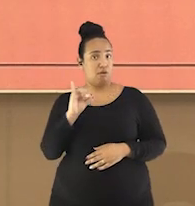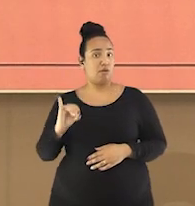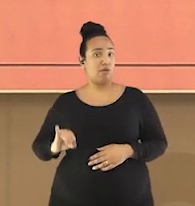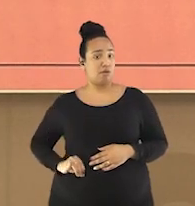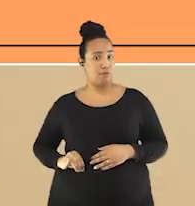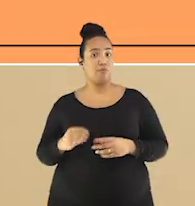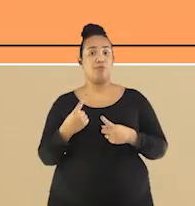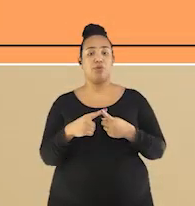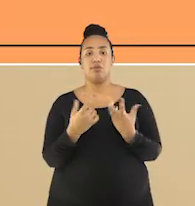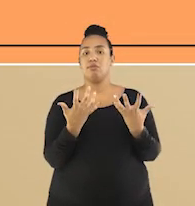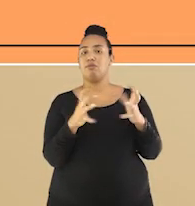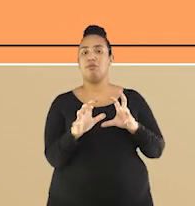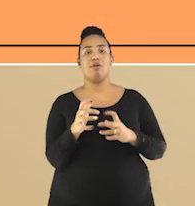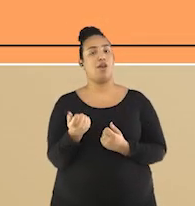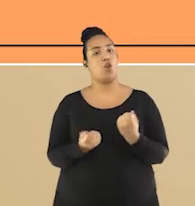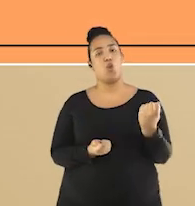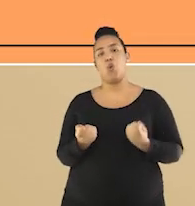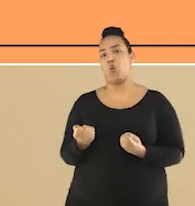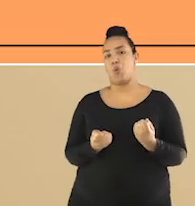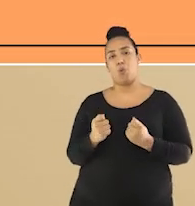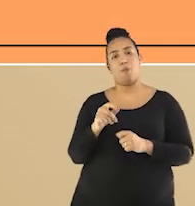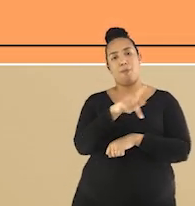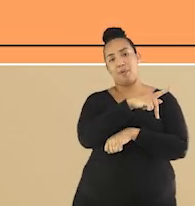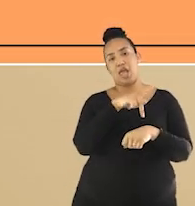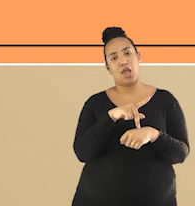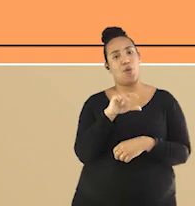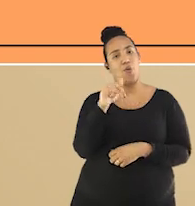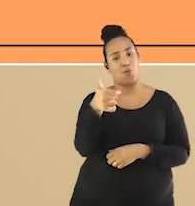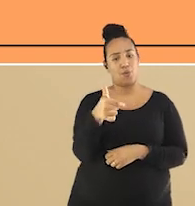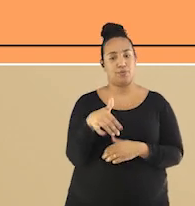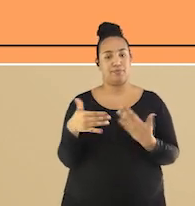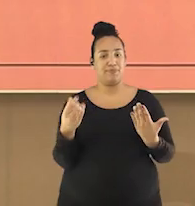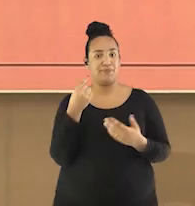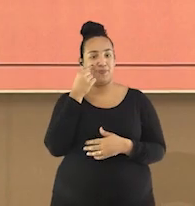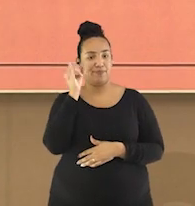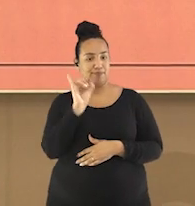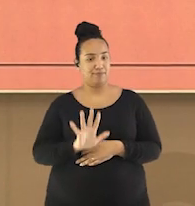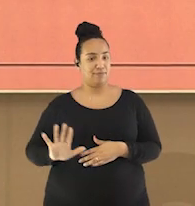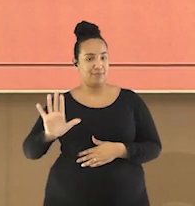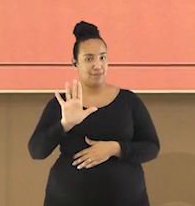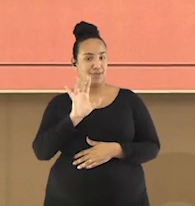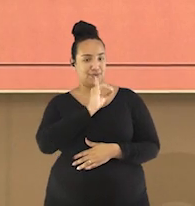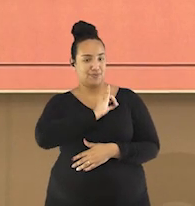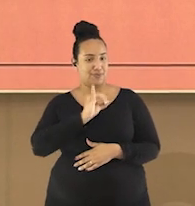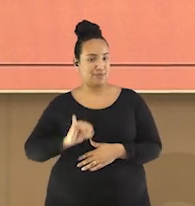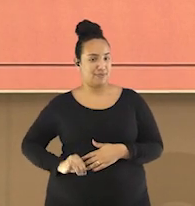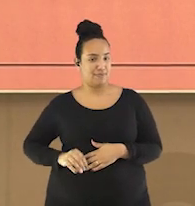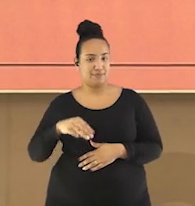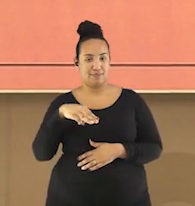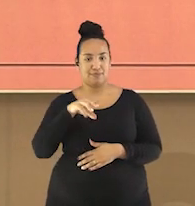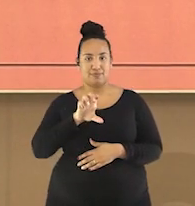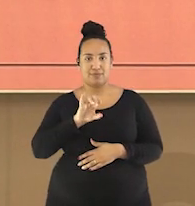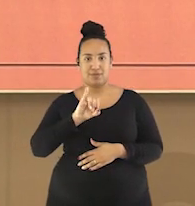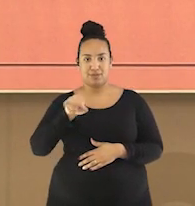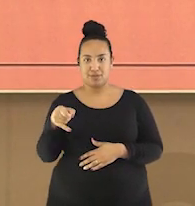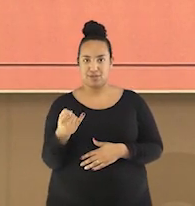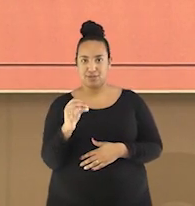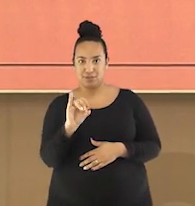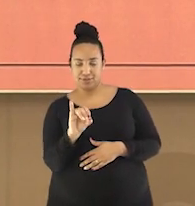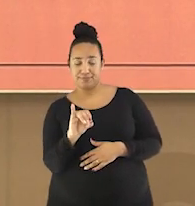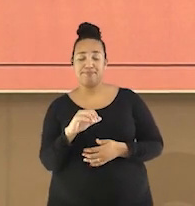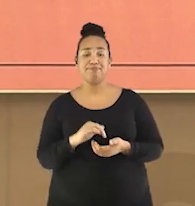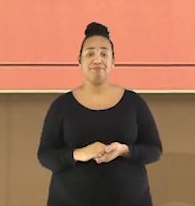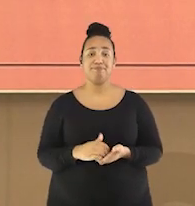dominado. Então aqui nós podemos ver a imagem do imperador Meiji. Madagascar era um reino que possuía